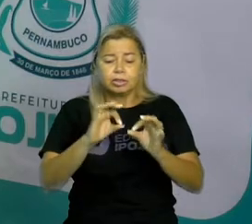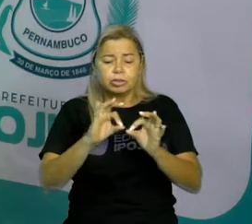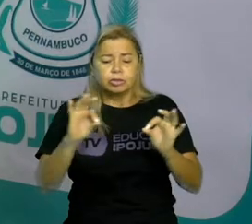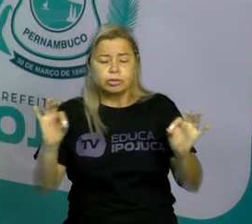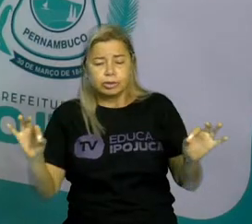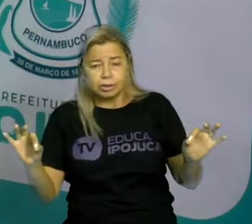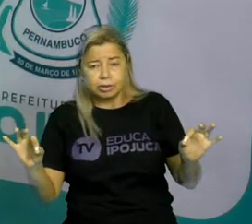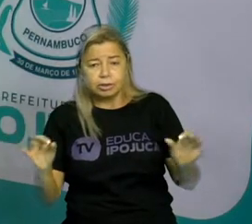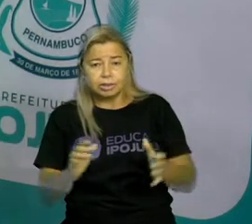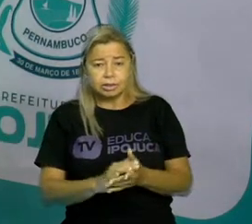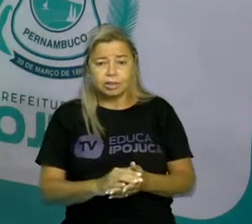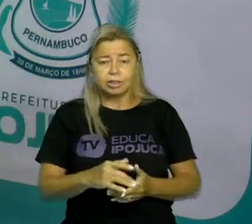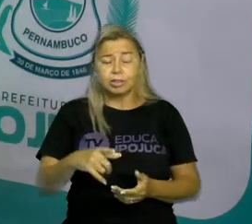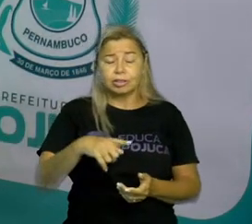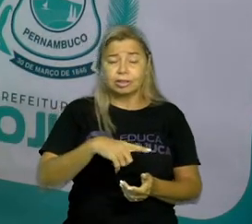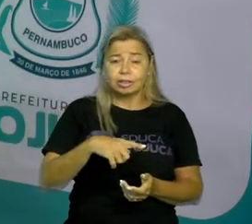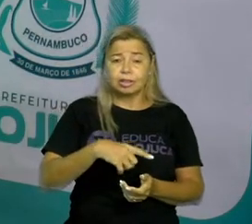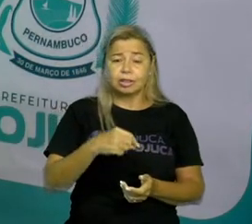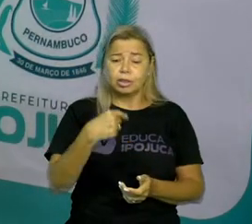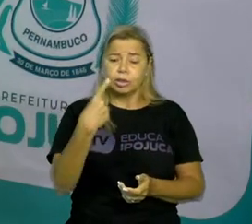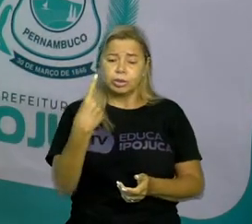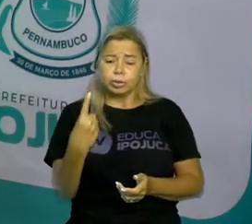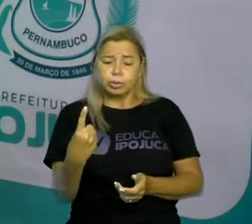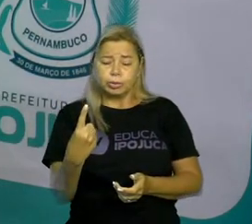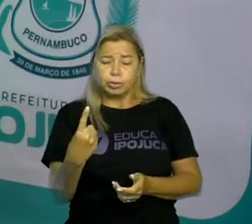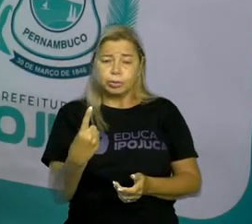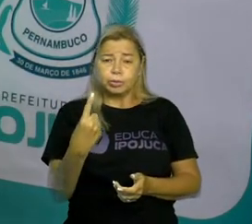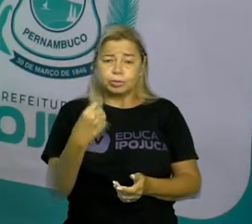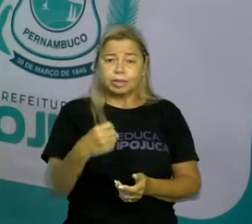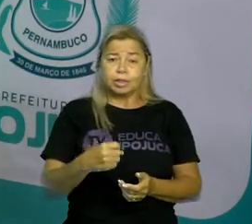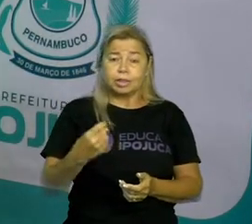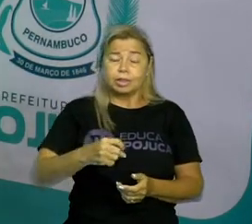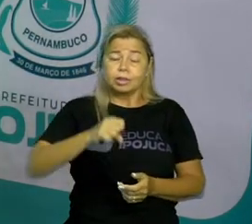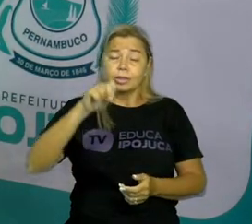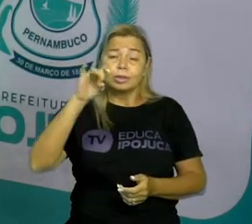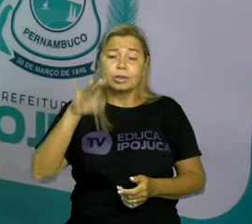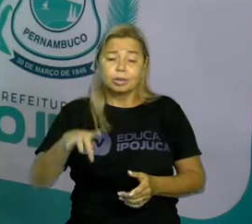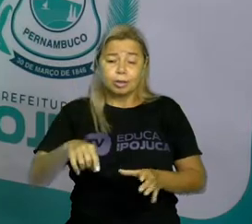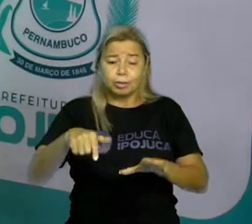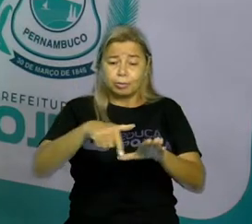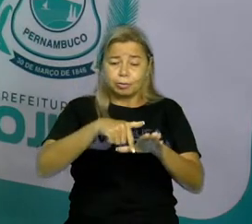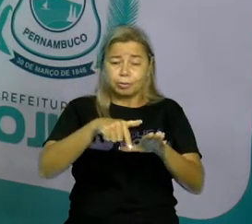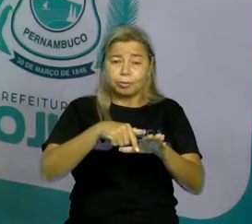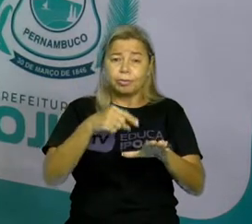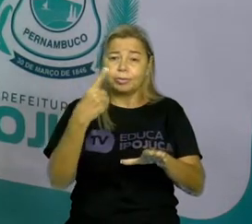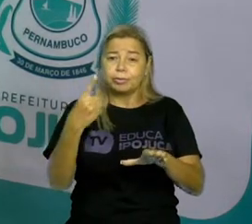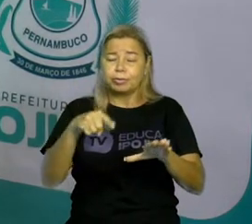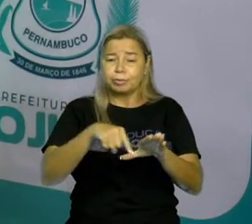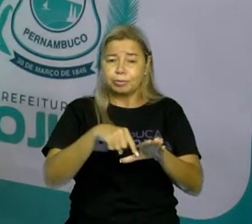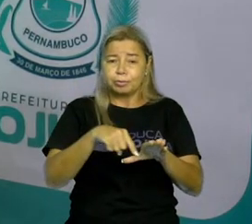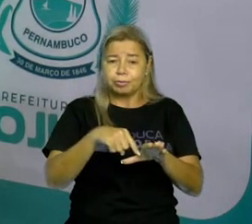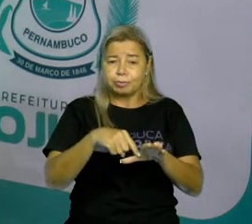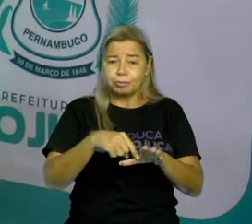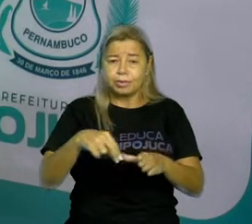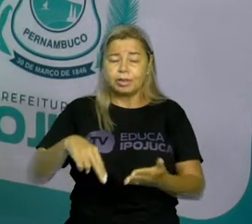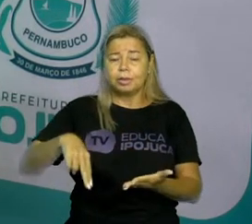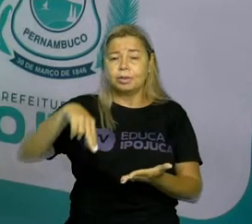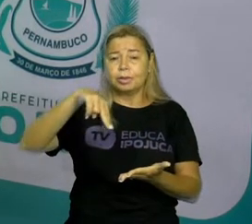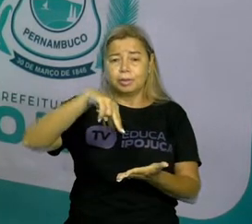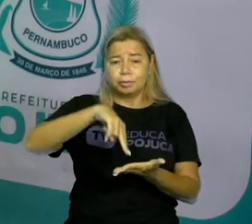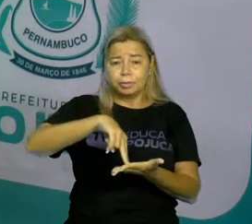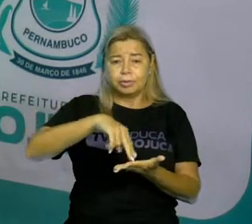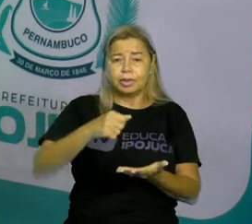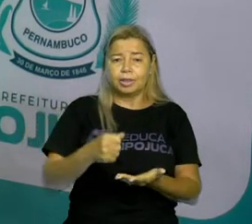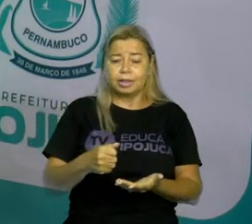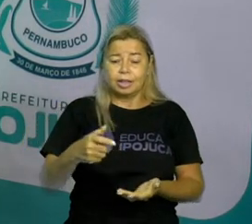compostas por uma casa, apenas um dos pés deve tocar no chão. Aqueles que só tem um espaço, como aqui é o caso do